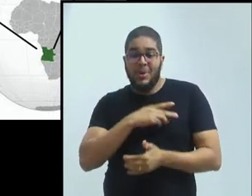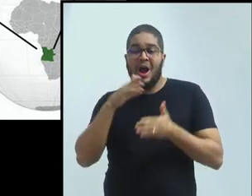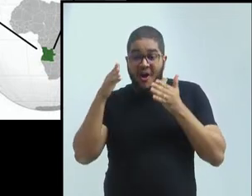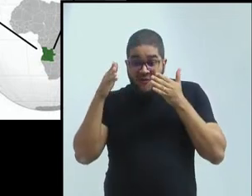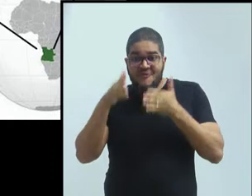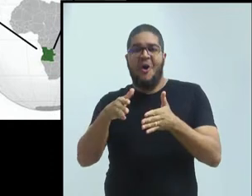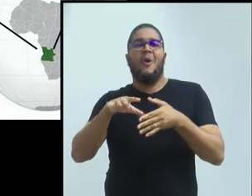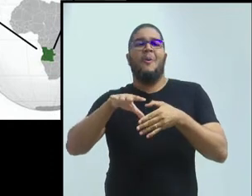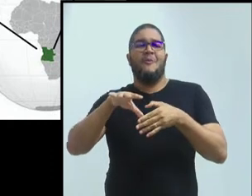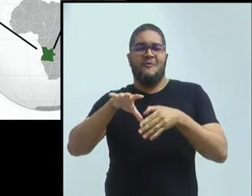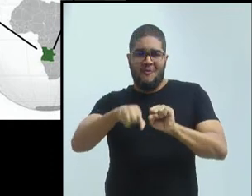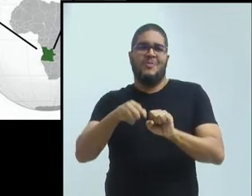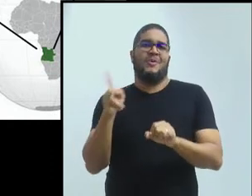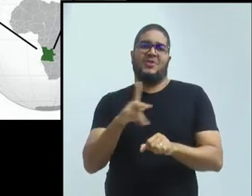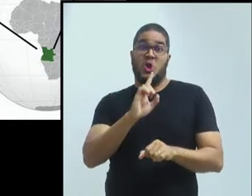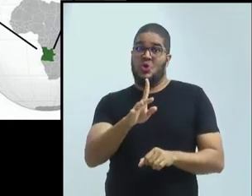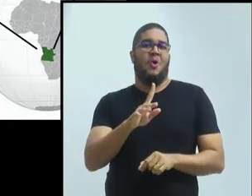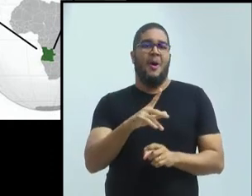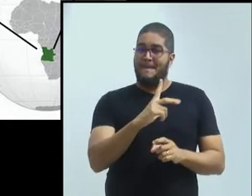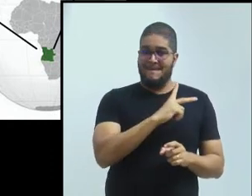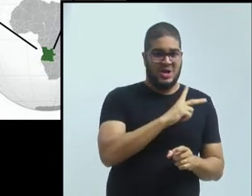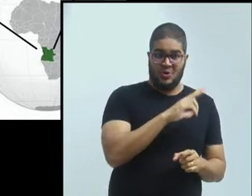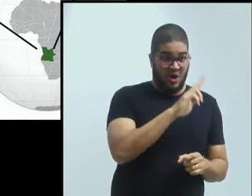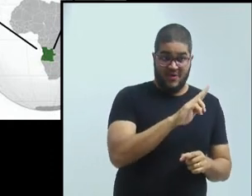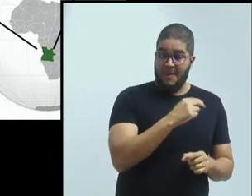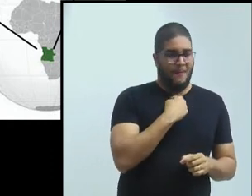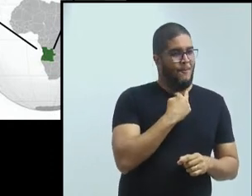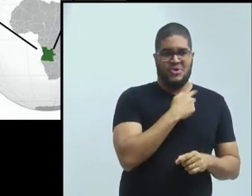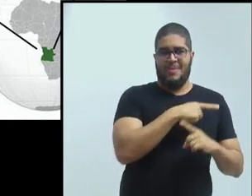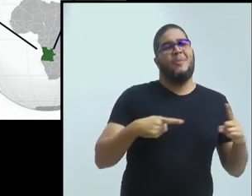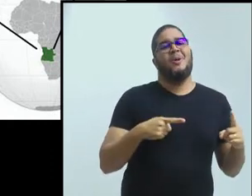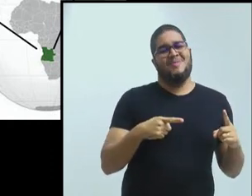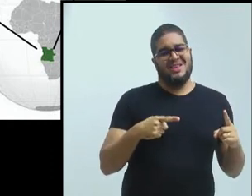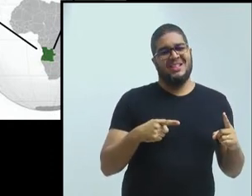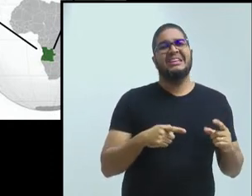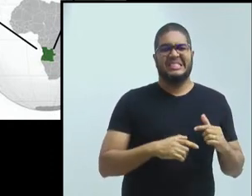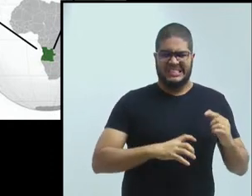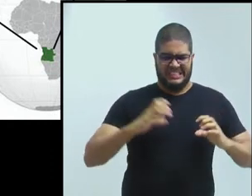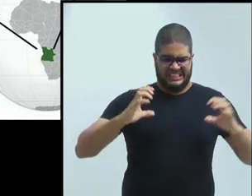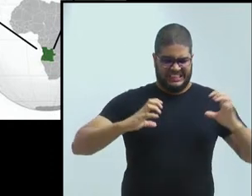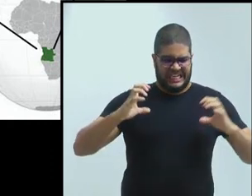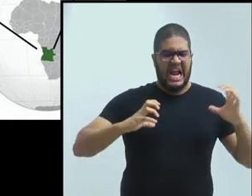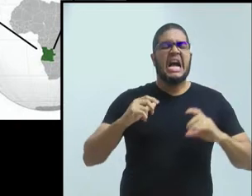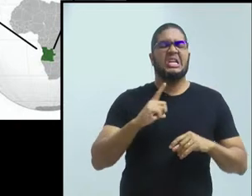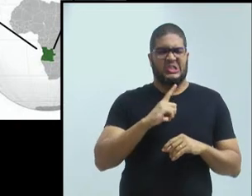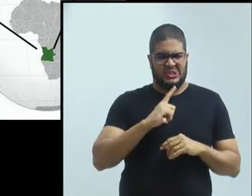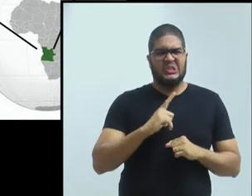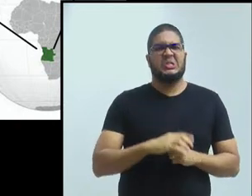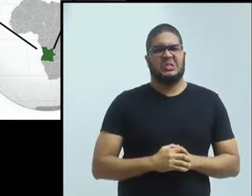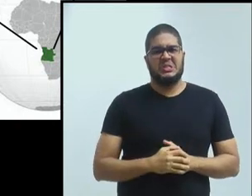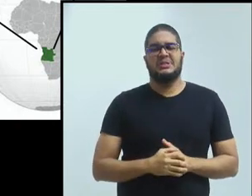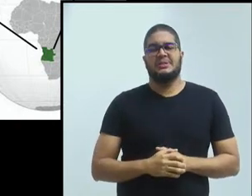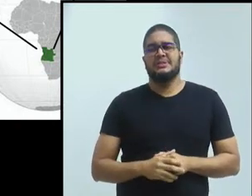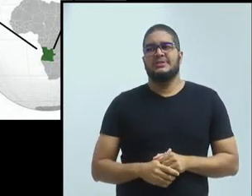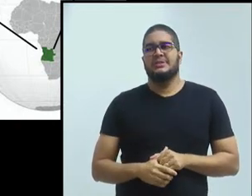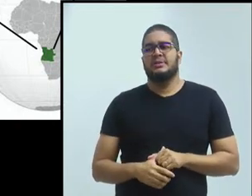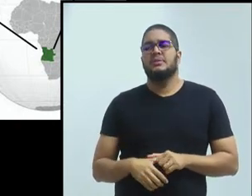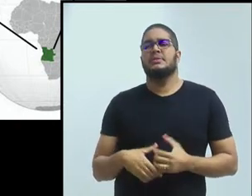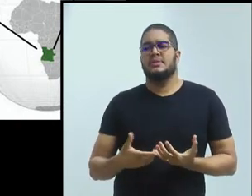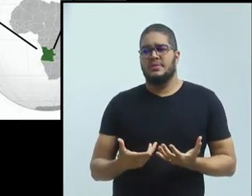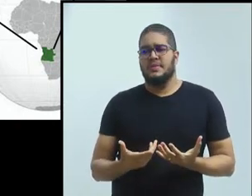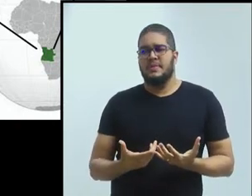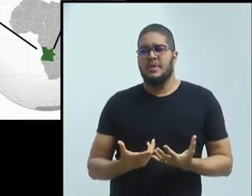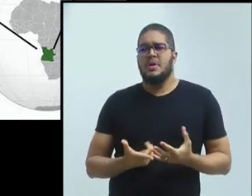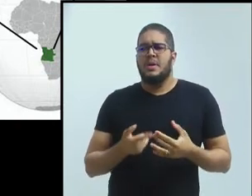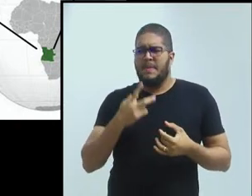O perfil ali, então, é uma instituição. Ela estava vinculada a uma universidade, depois ela se tornou autônoma. Também parece um